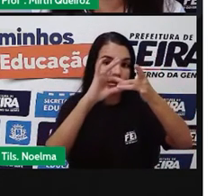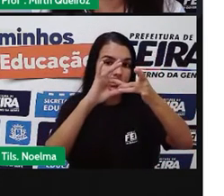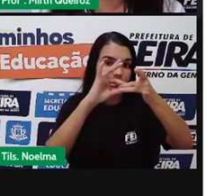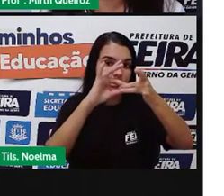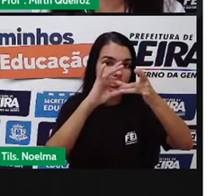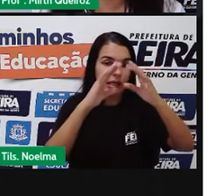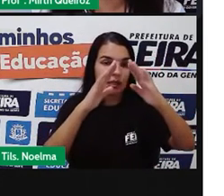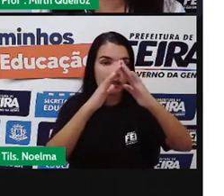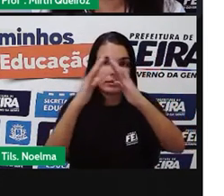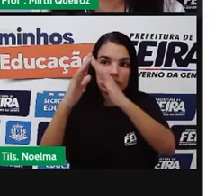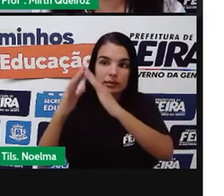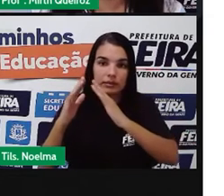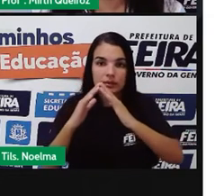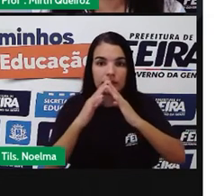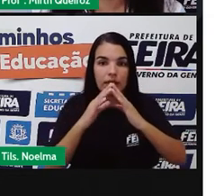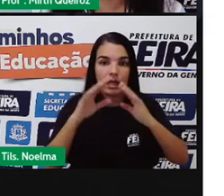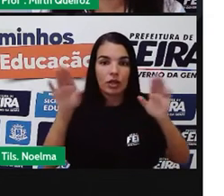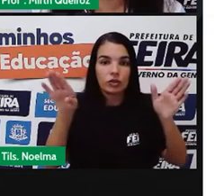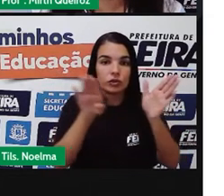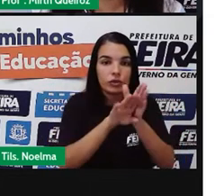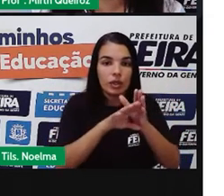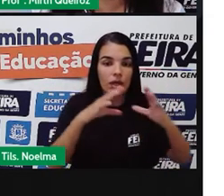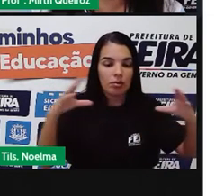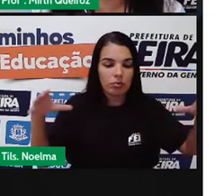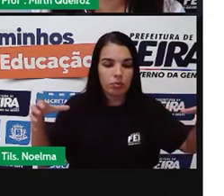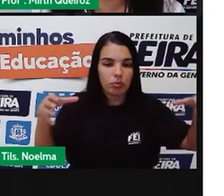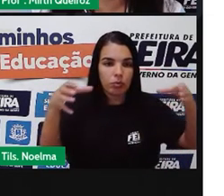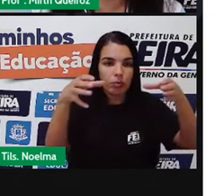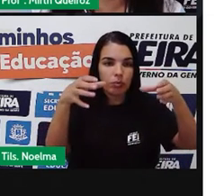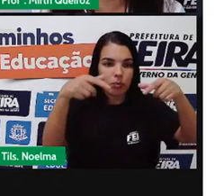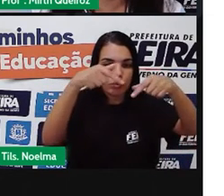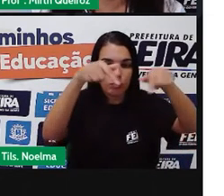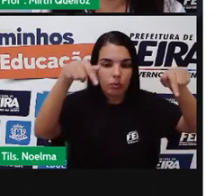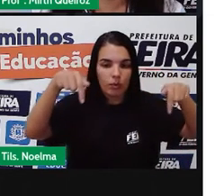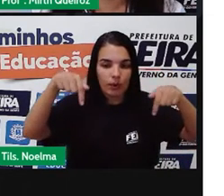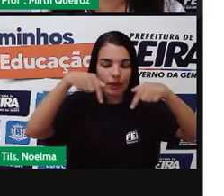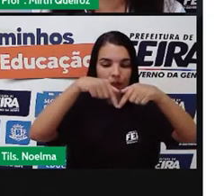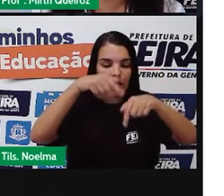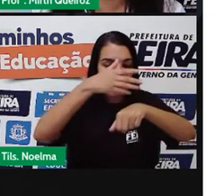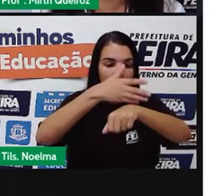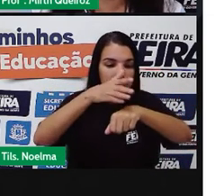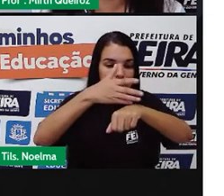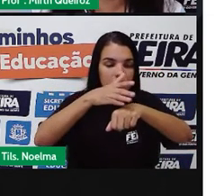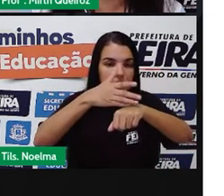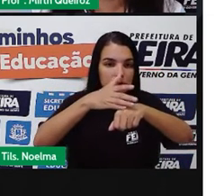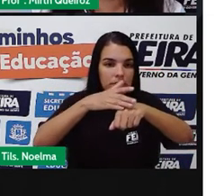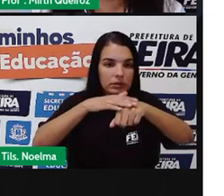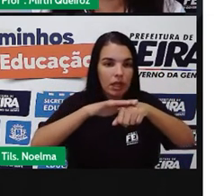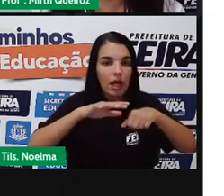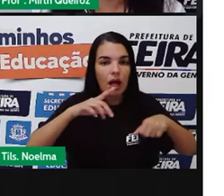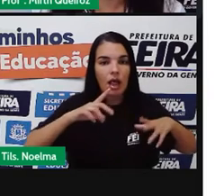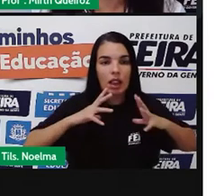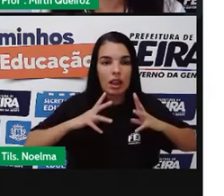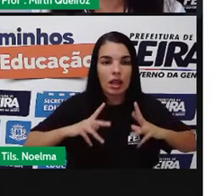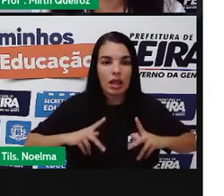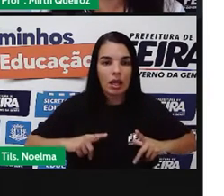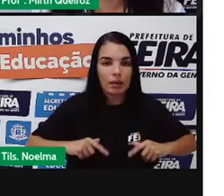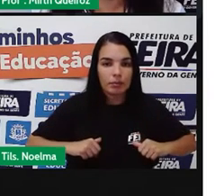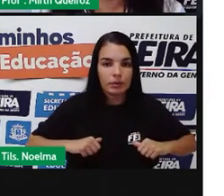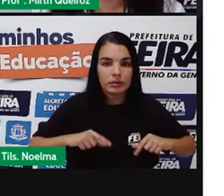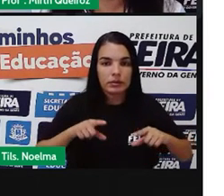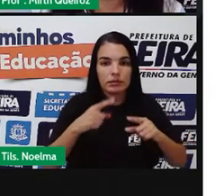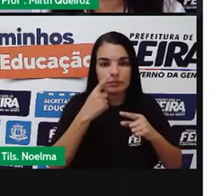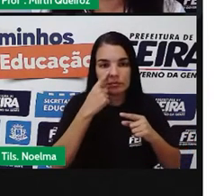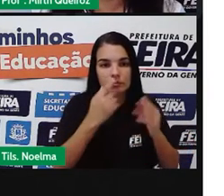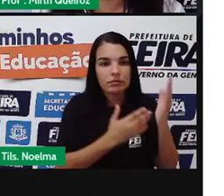dejetos vão até essa rede de esgoto, onde vai vir aqui pela estação elevatória e vai chegar